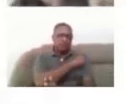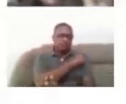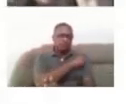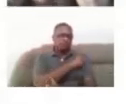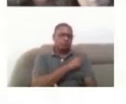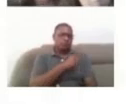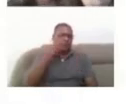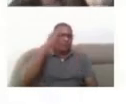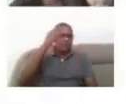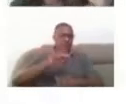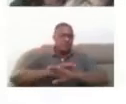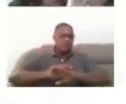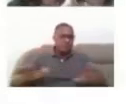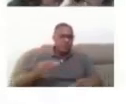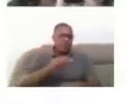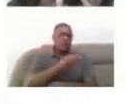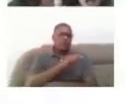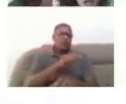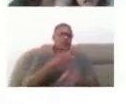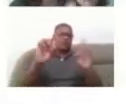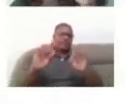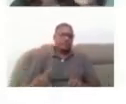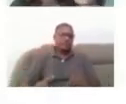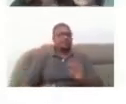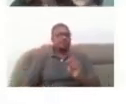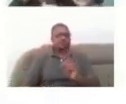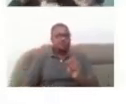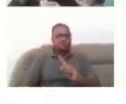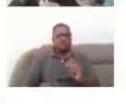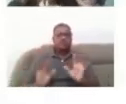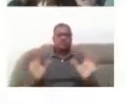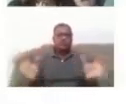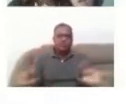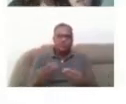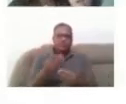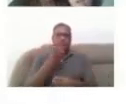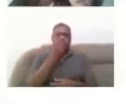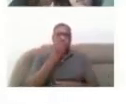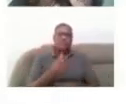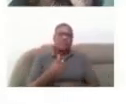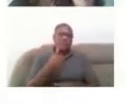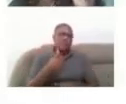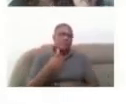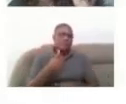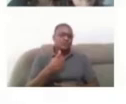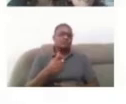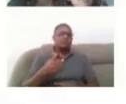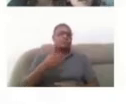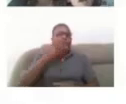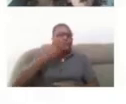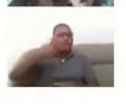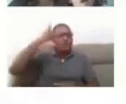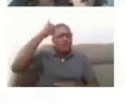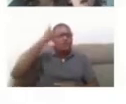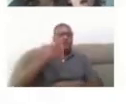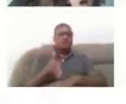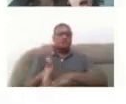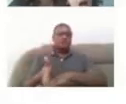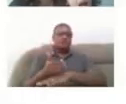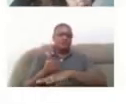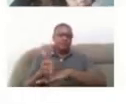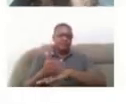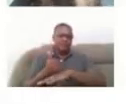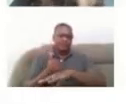que têm deficiência, todos os estudantes acabam se beneficiando dessa melhor acessibilidade que